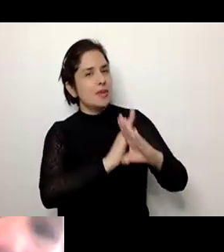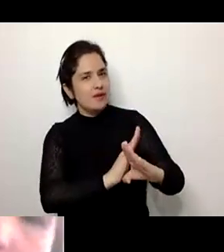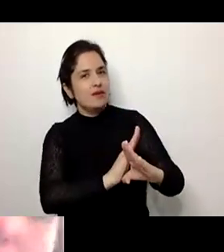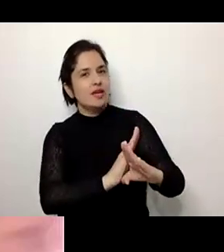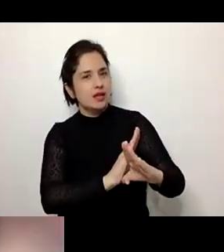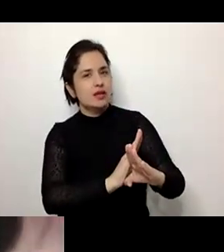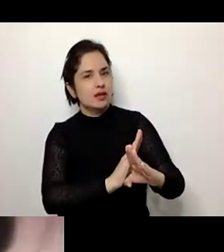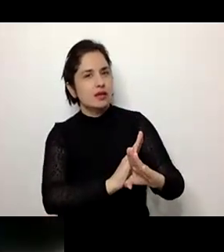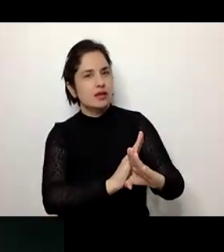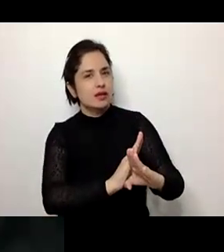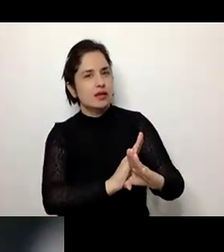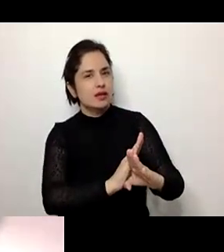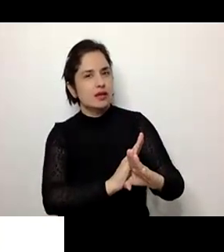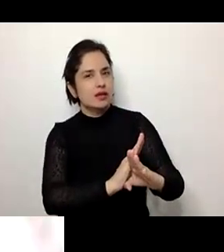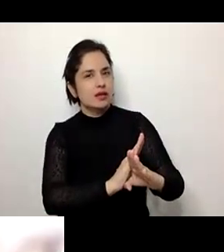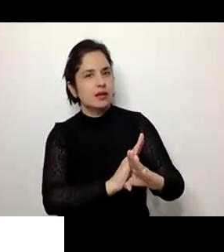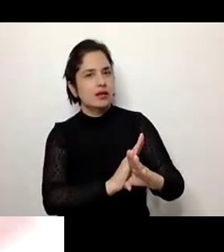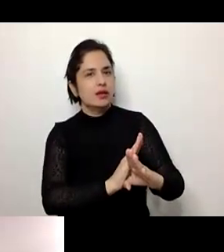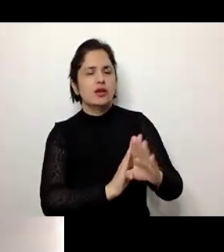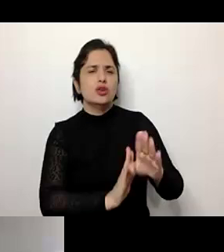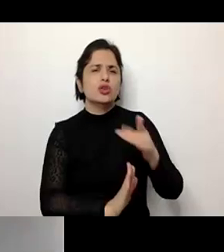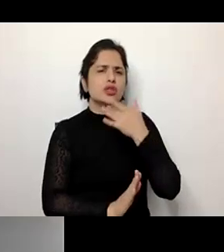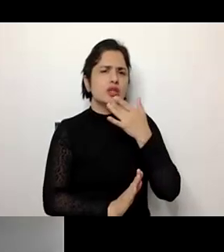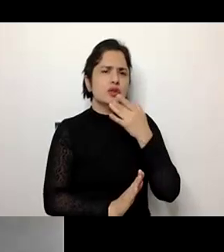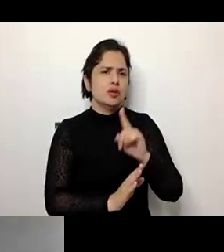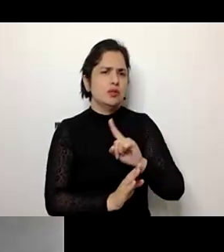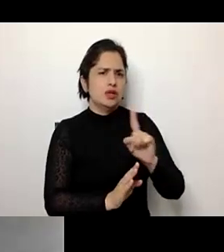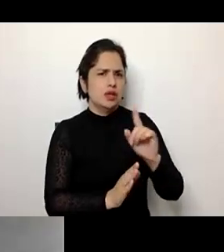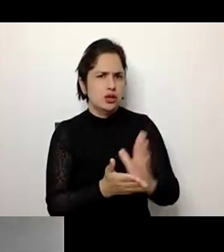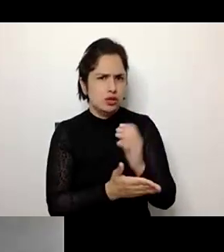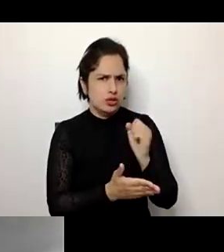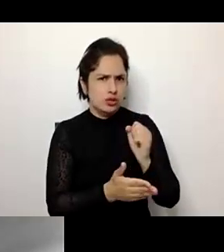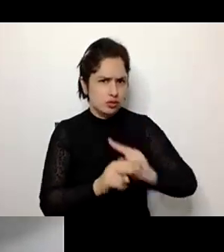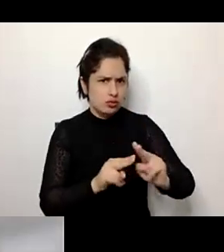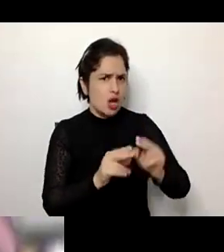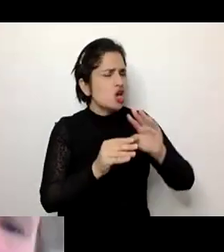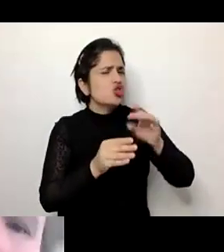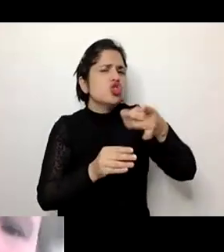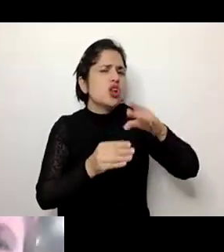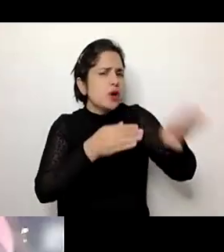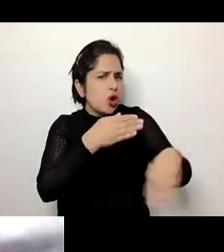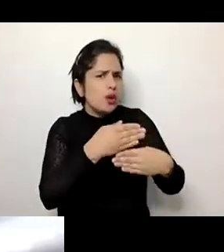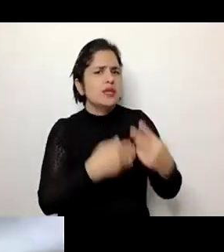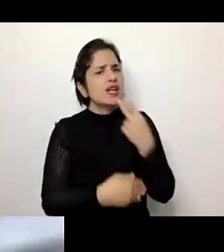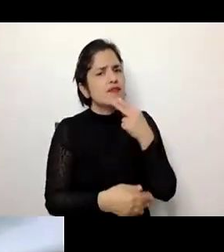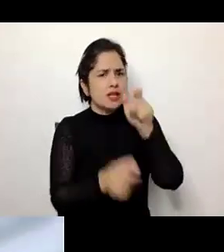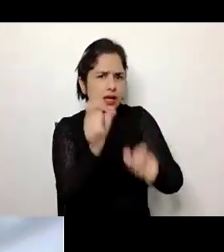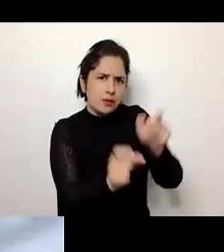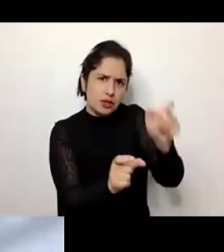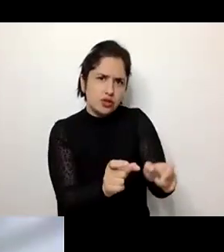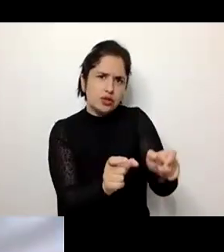não de simplesmente não deixar acontecer, mas de complementar a vida da pessoa com